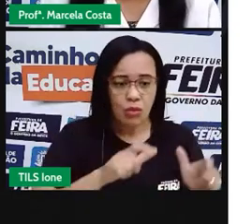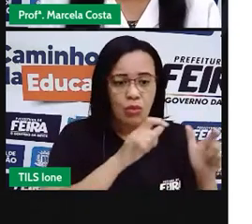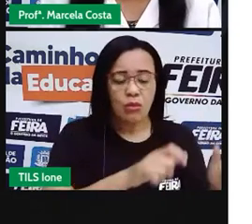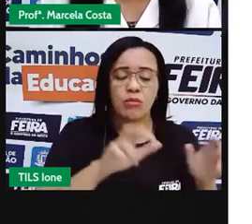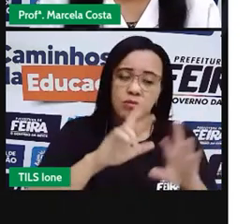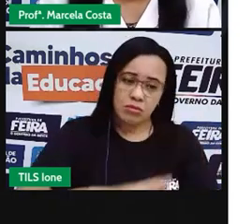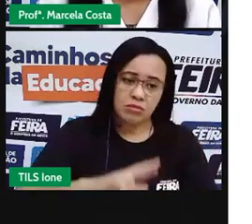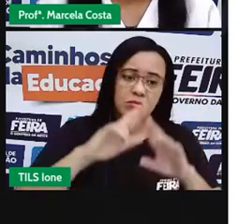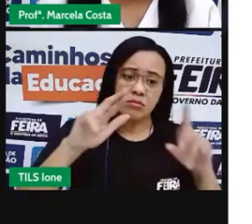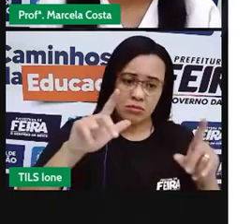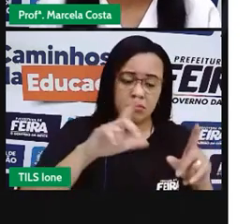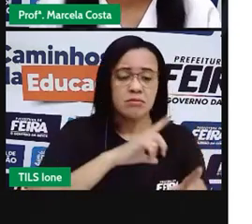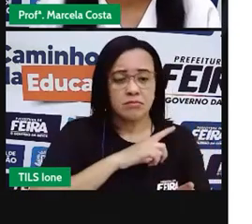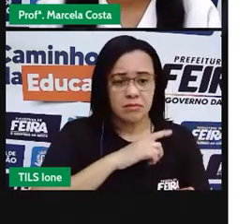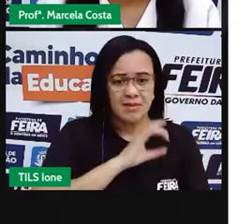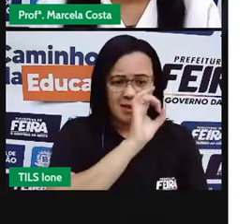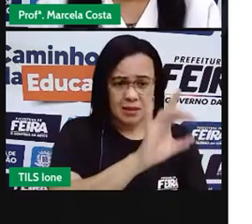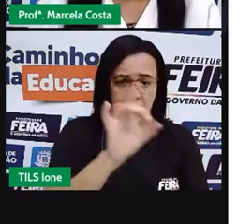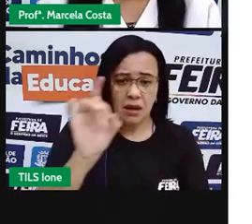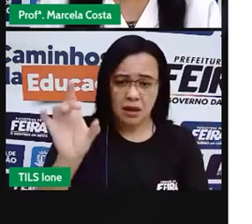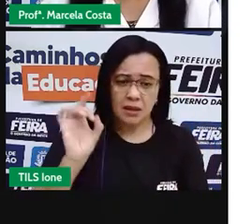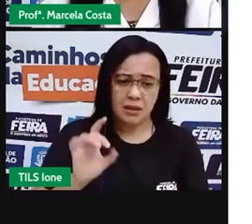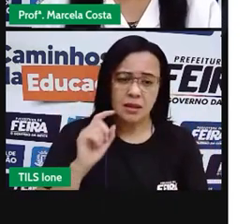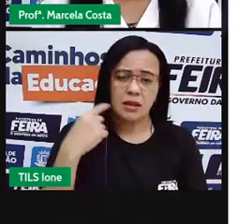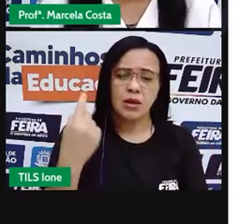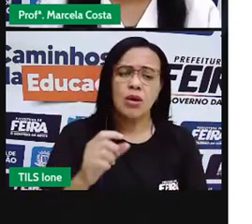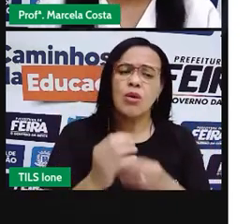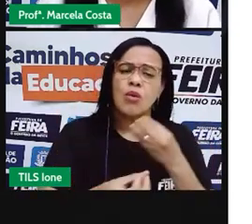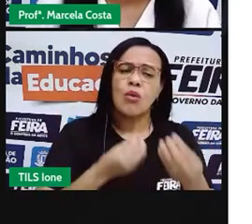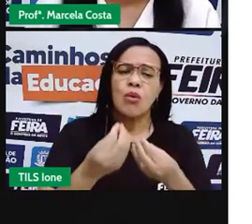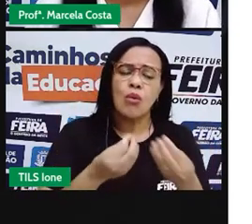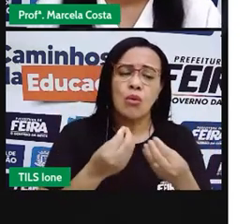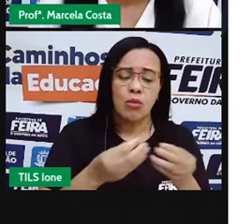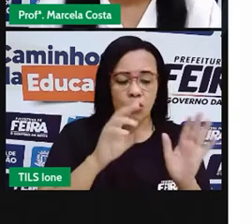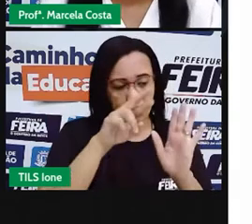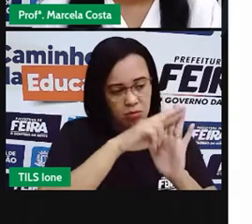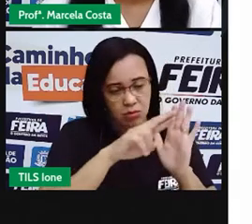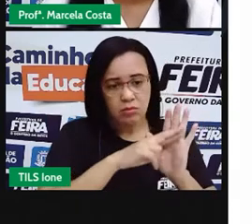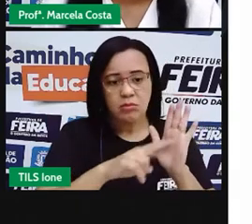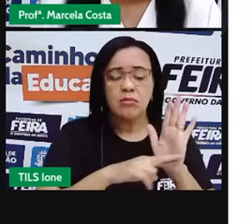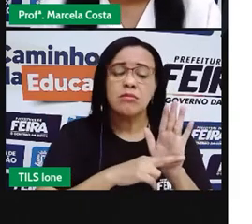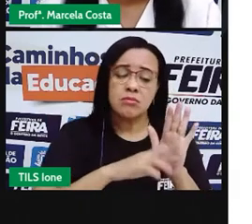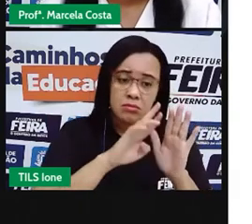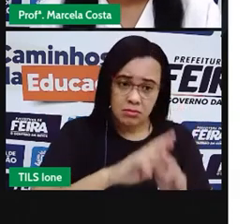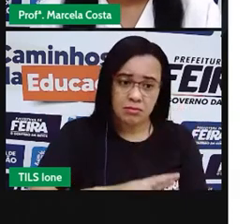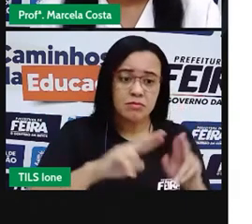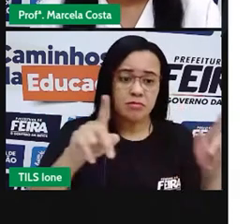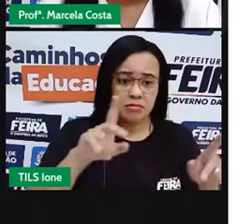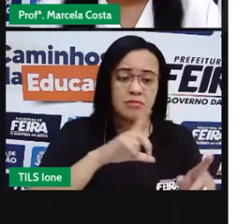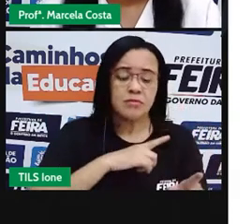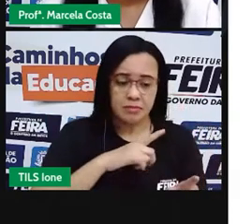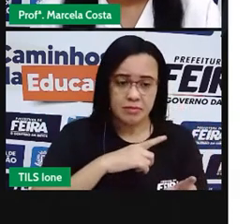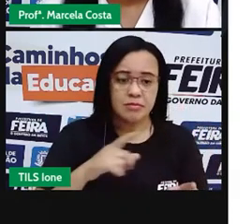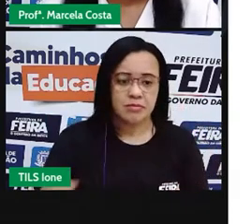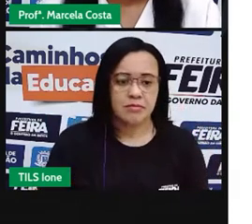tem ali uma regra, tem uma maneira de se comportar.